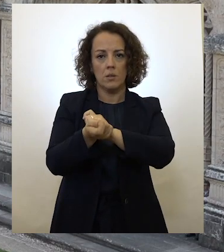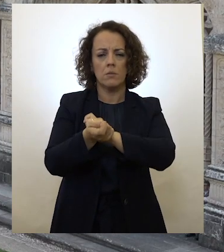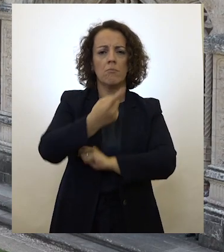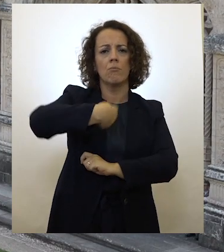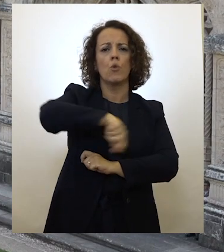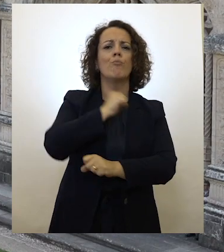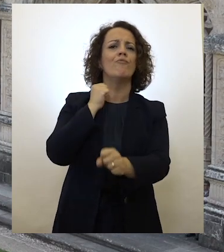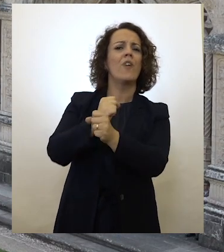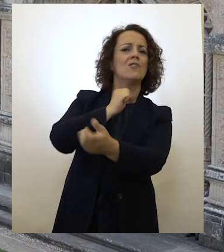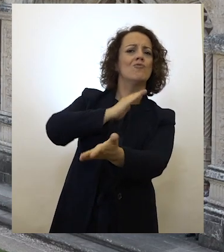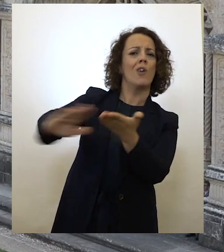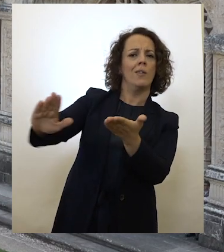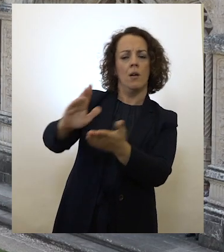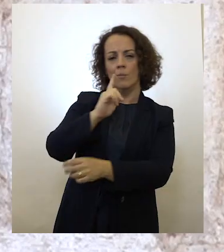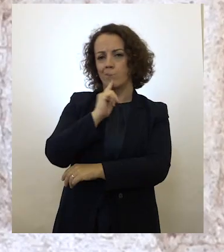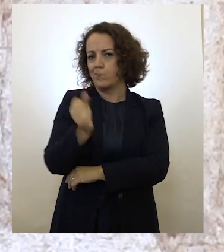fazer por ela.